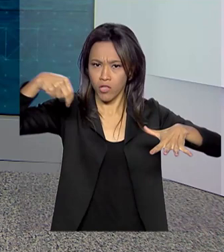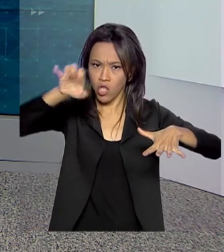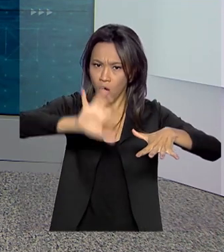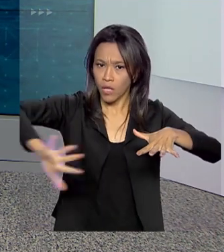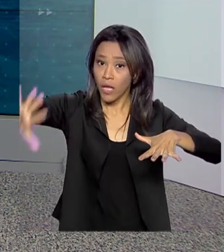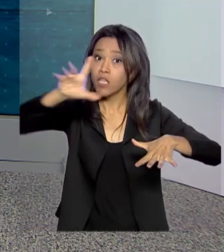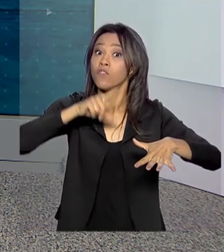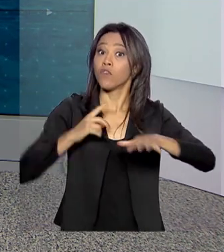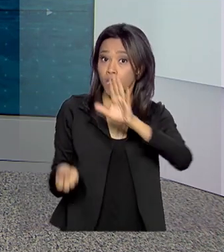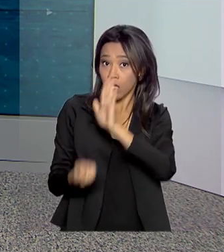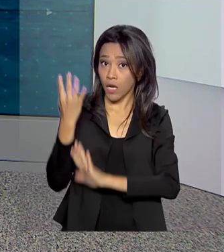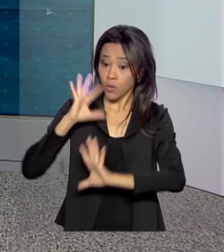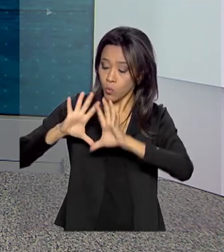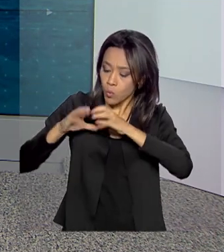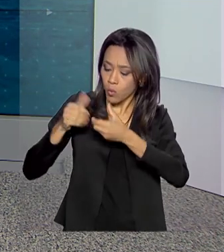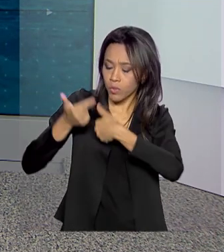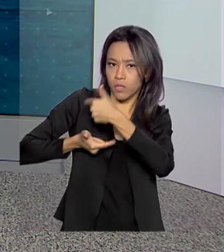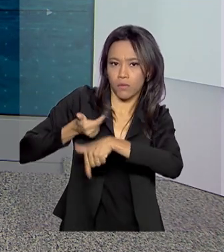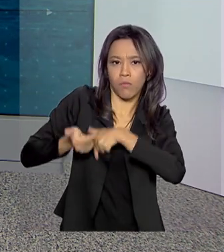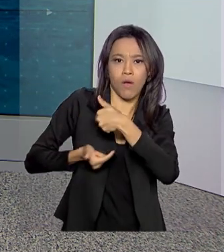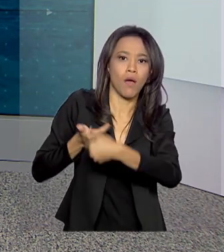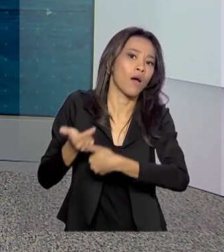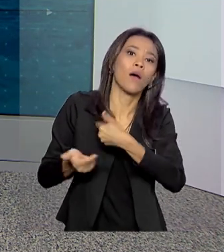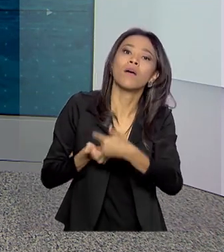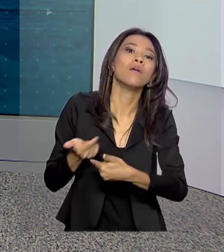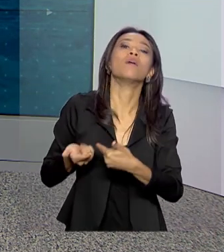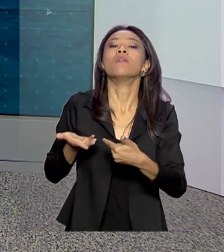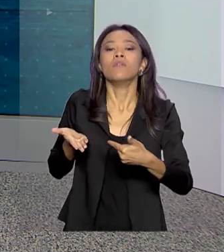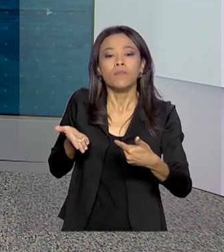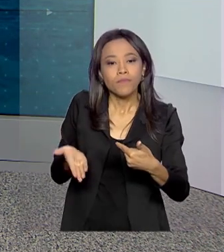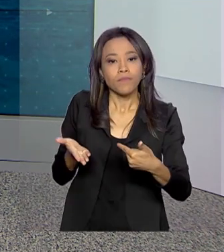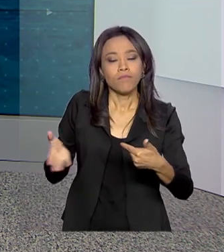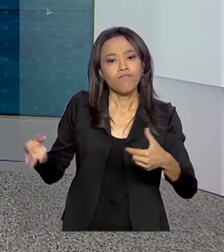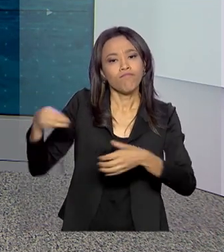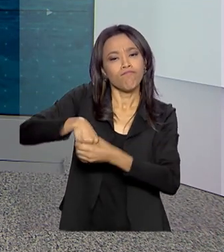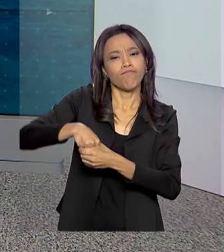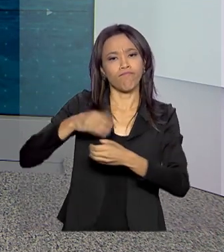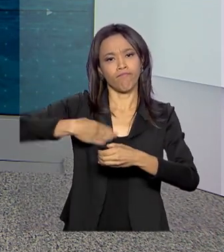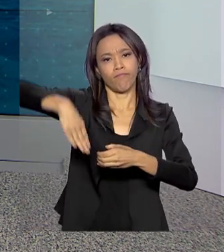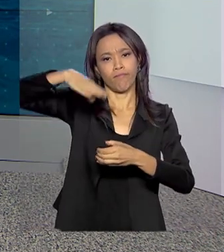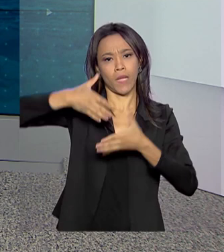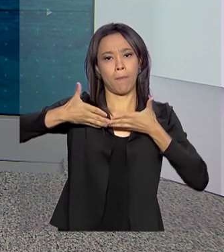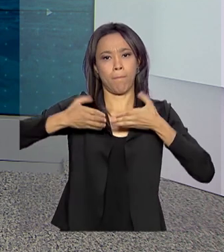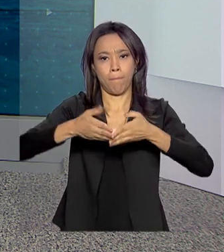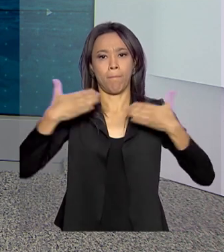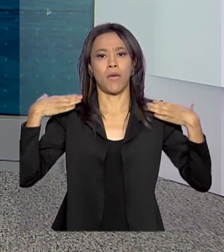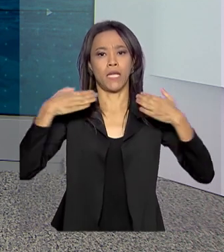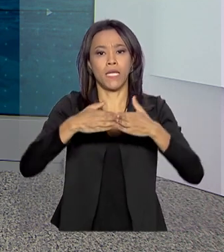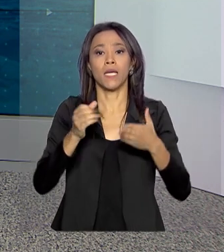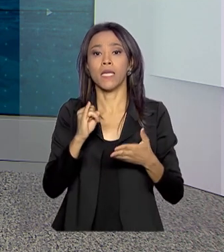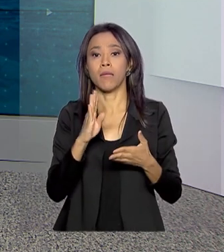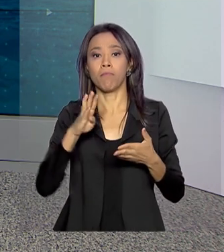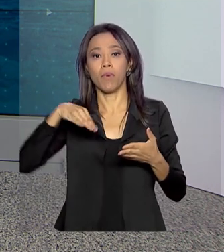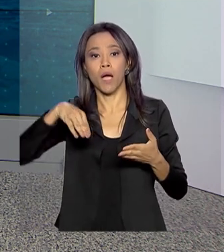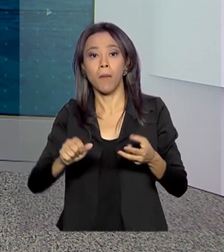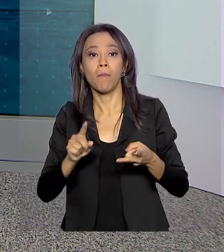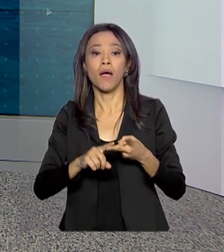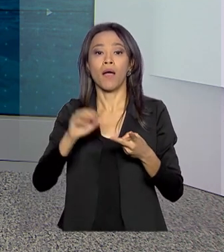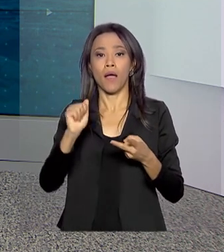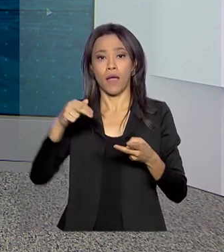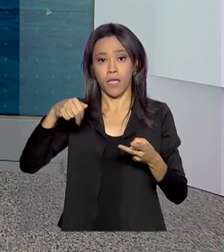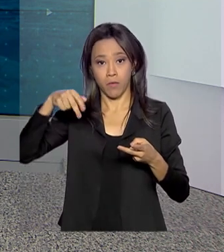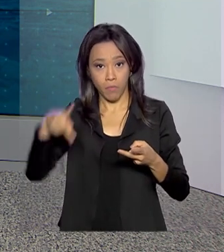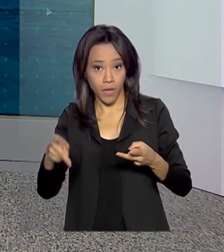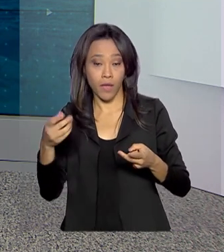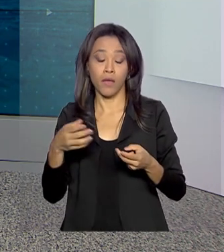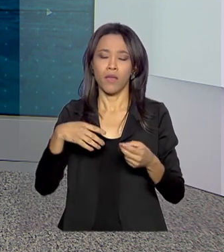acompanhamento e avaliação, formado, é o GAA, né, formado pela Marinha, pelo IBAMA e pela Agência Nacional de Petróleo. 4